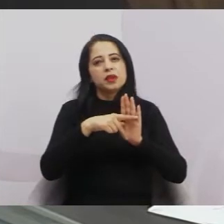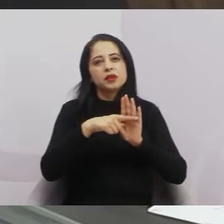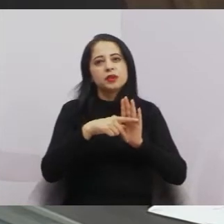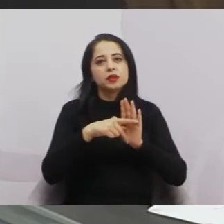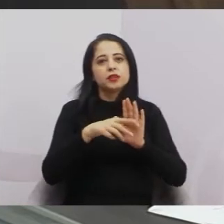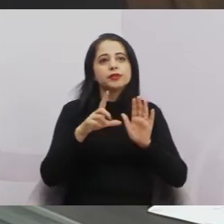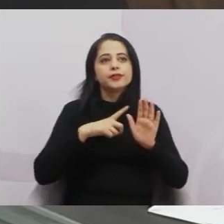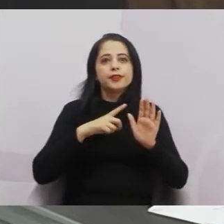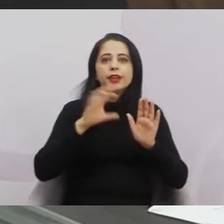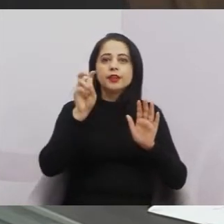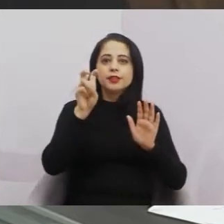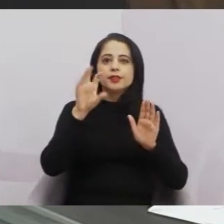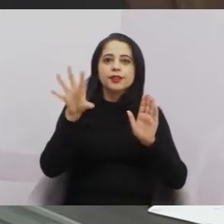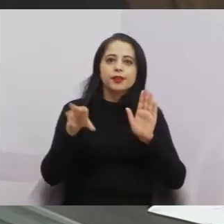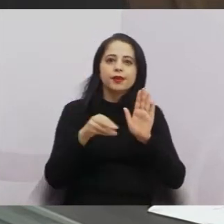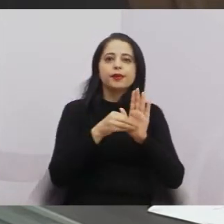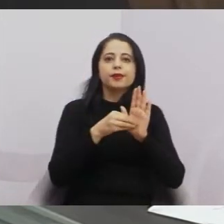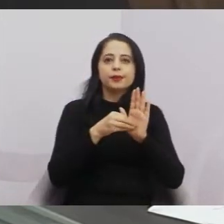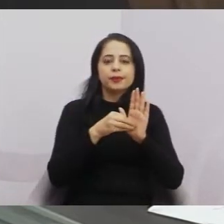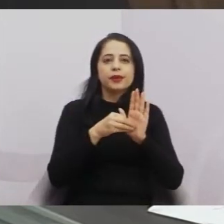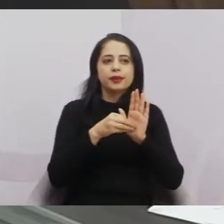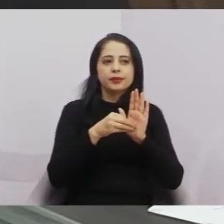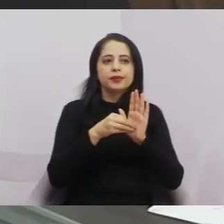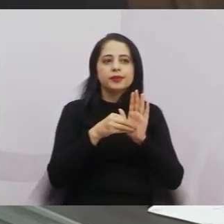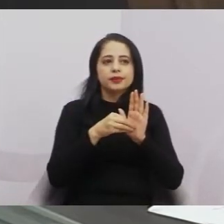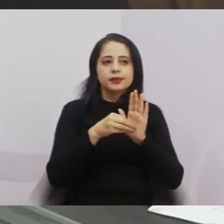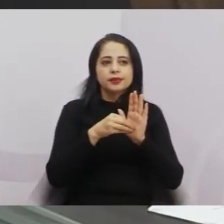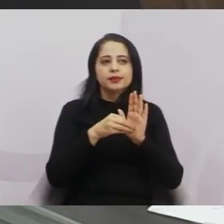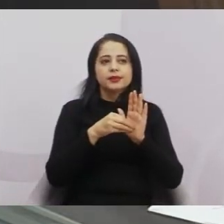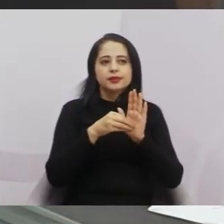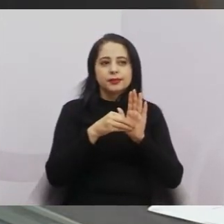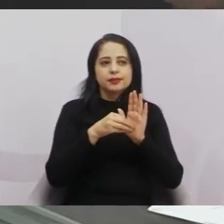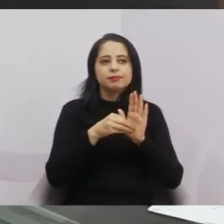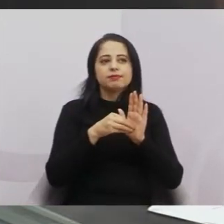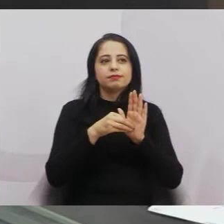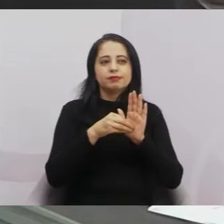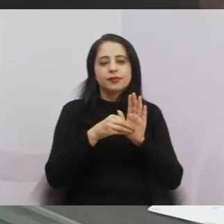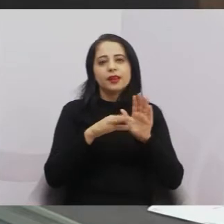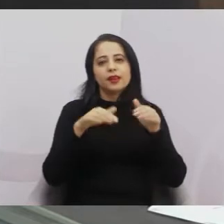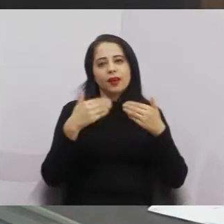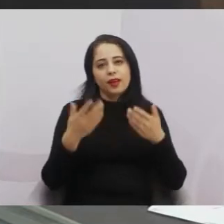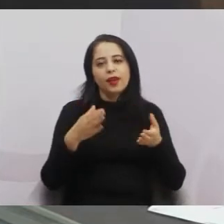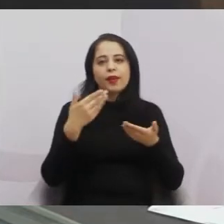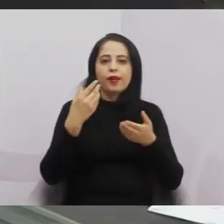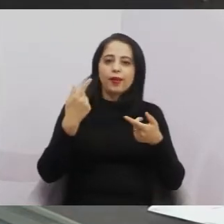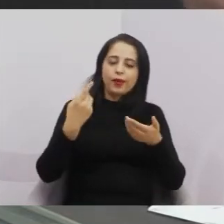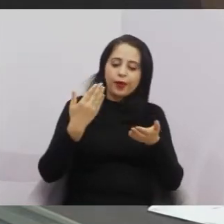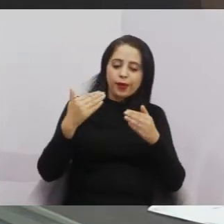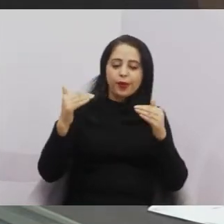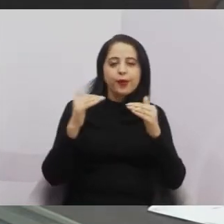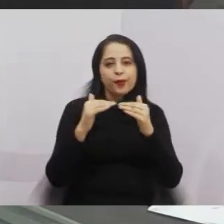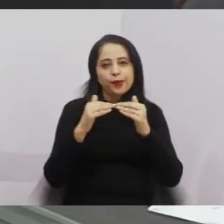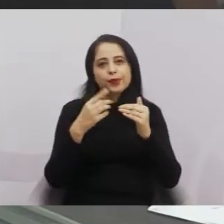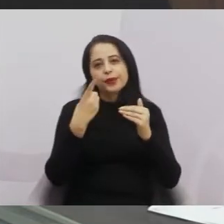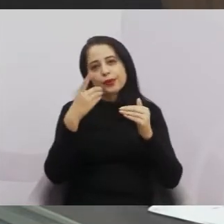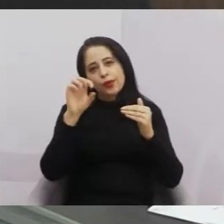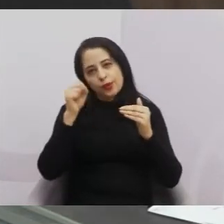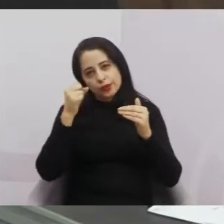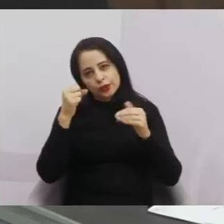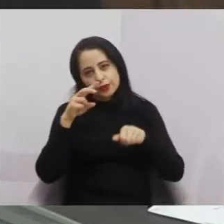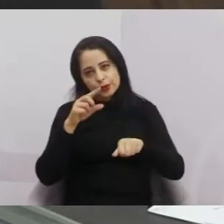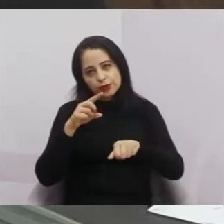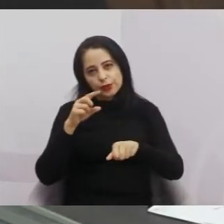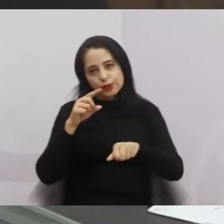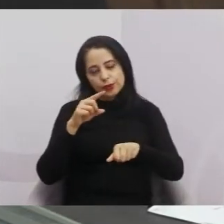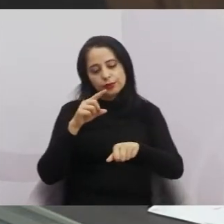emendas. Até se chegar no consenso das 18 horas. O Luiz Flávio estava aqui e lembra